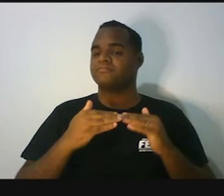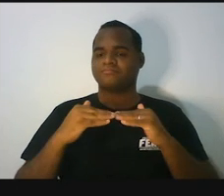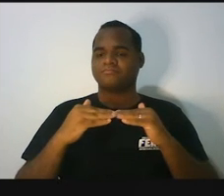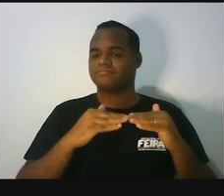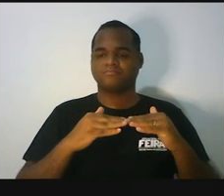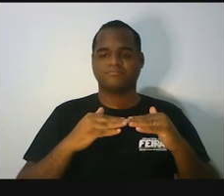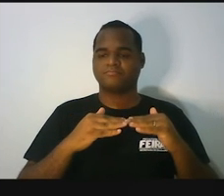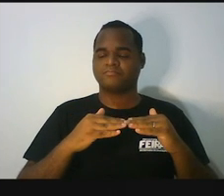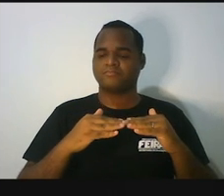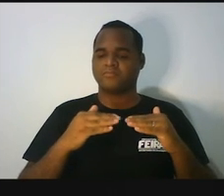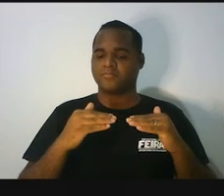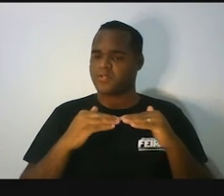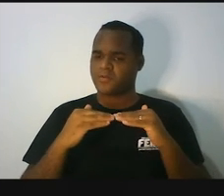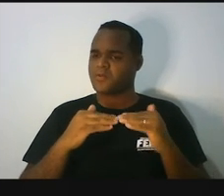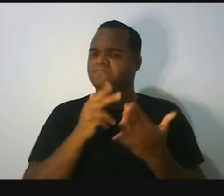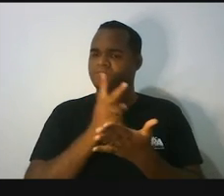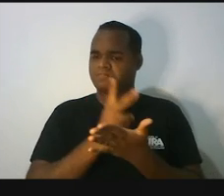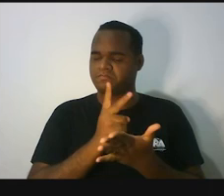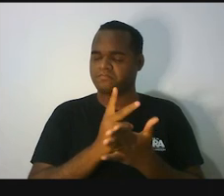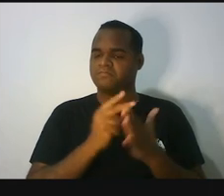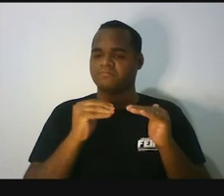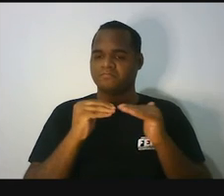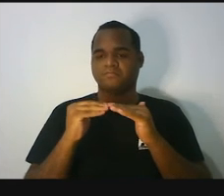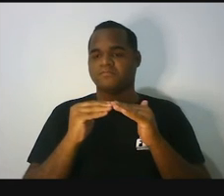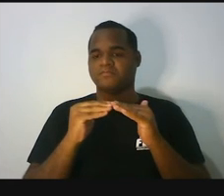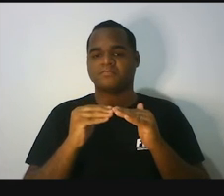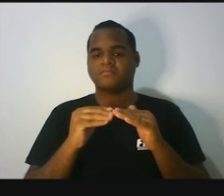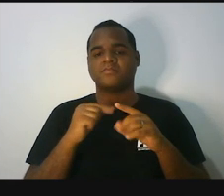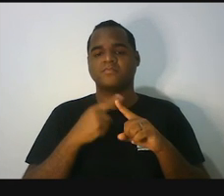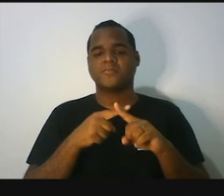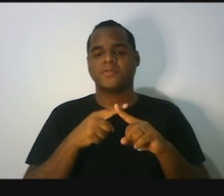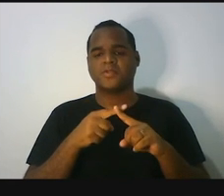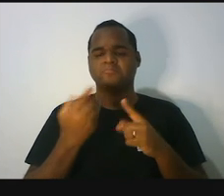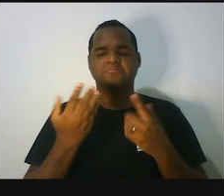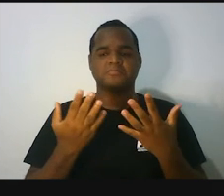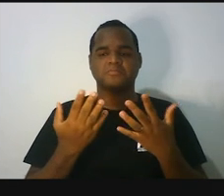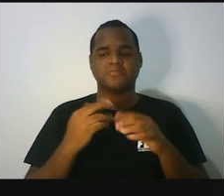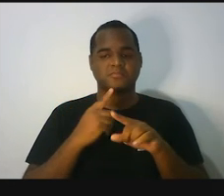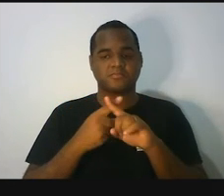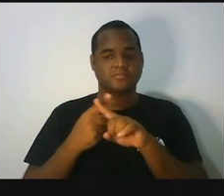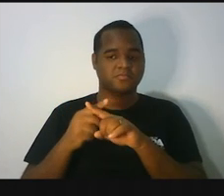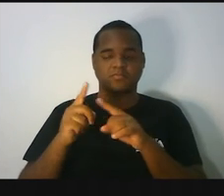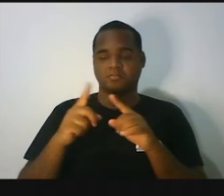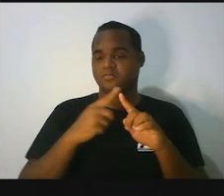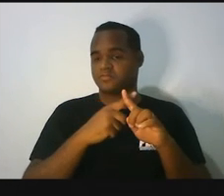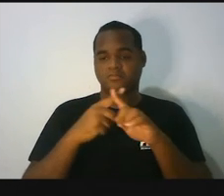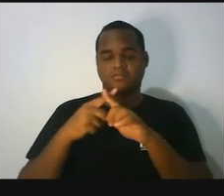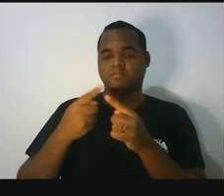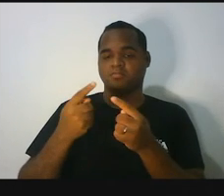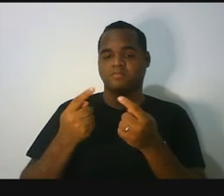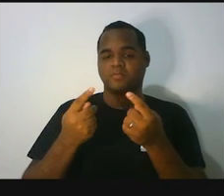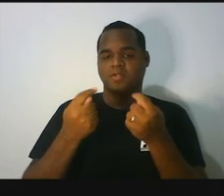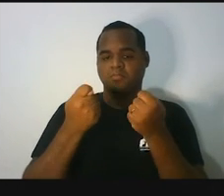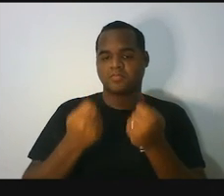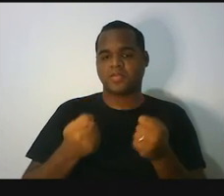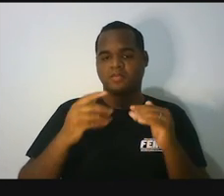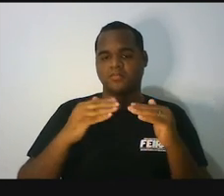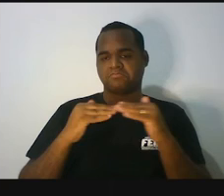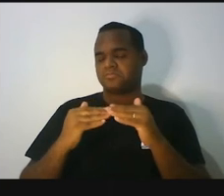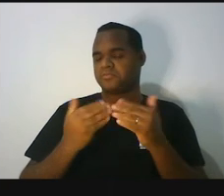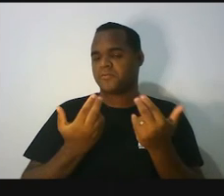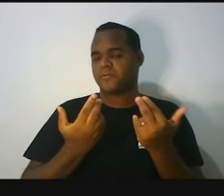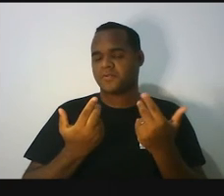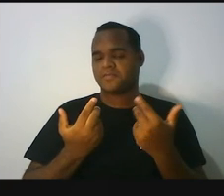desequilibra? continua igual por que que continua igual? porque essas caixinhas tem o mesmo peso tem a mesma massa